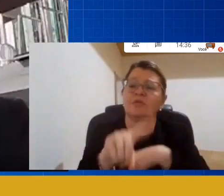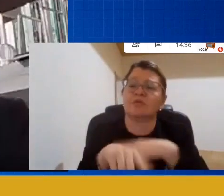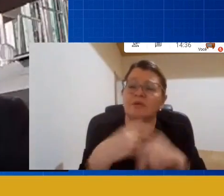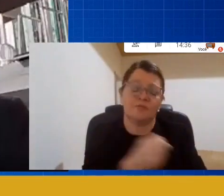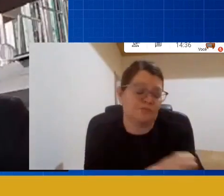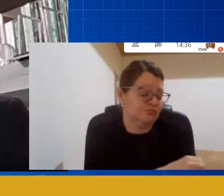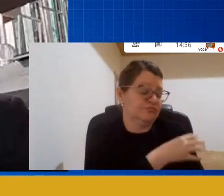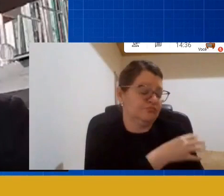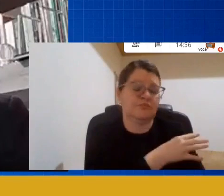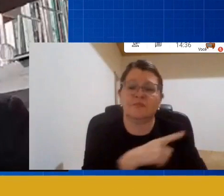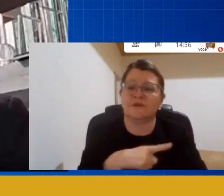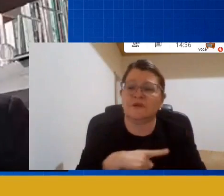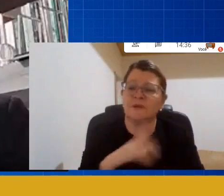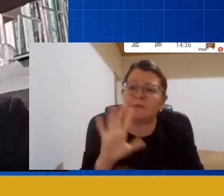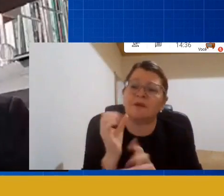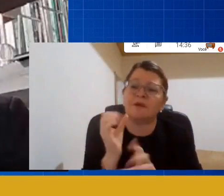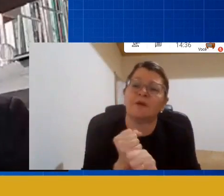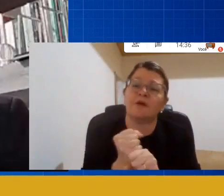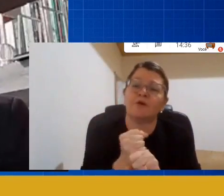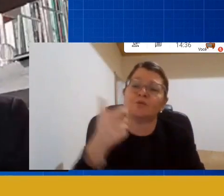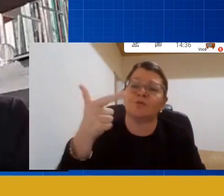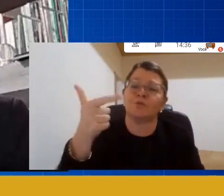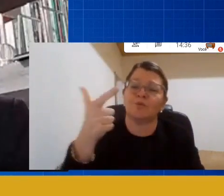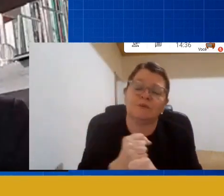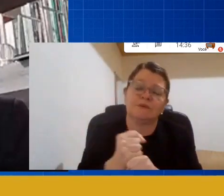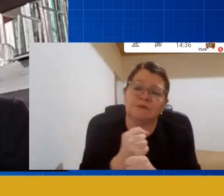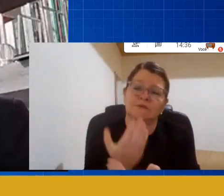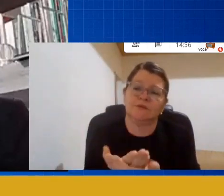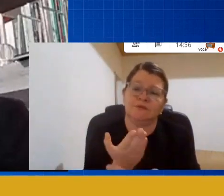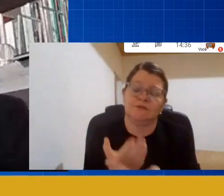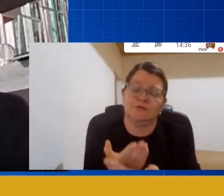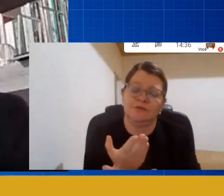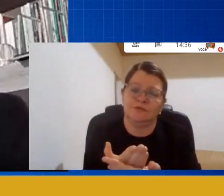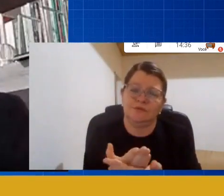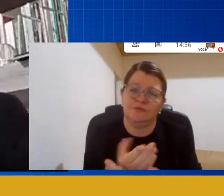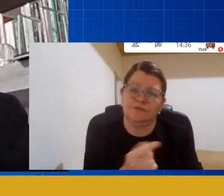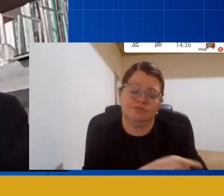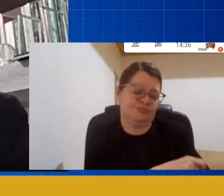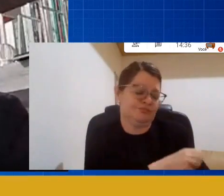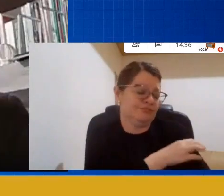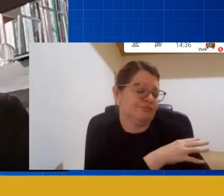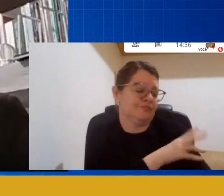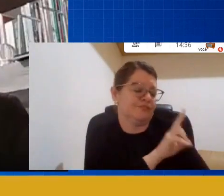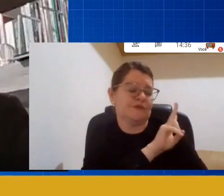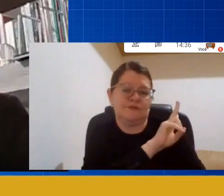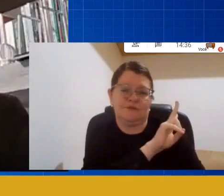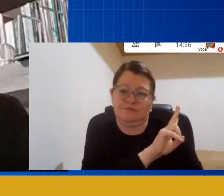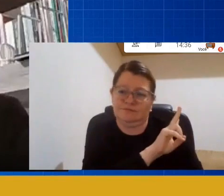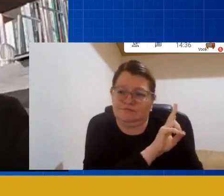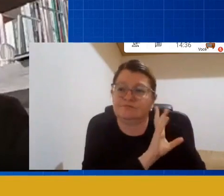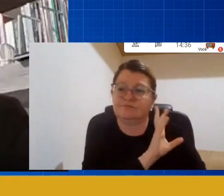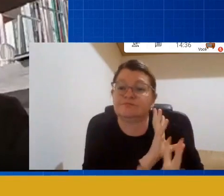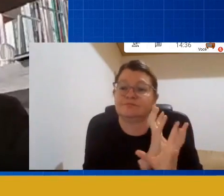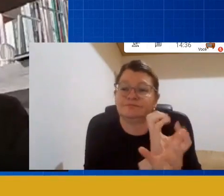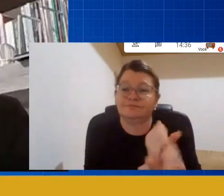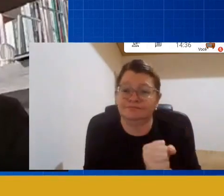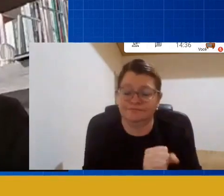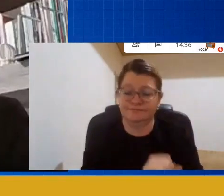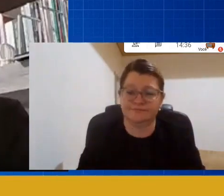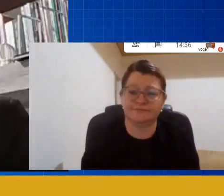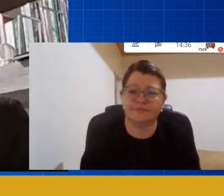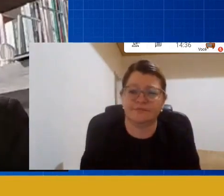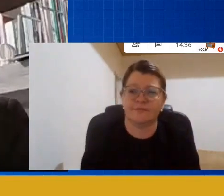Malaguzzi dizia uma coisa importante que é um dos fundadores de Reggio Emília né se nesse momento que a criança